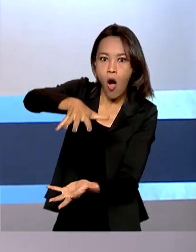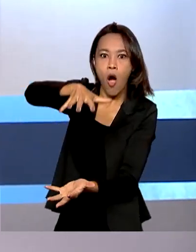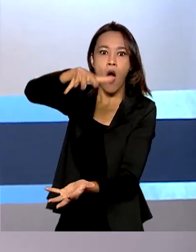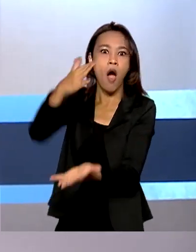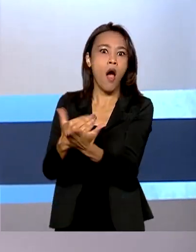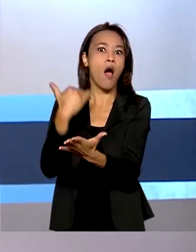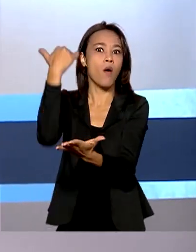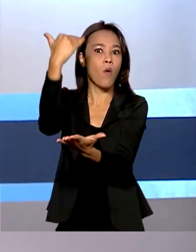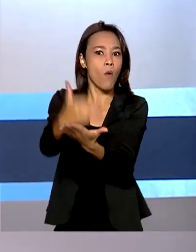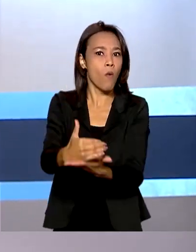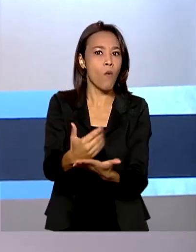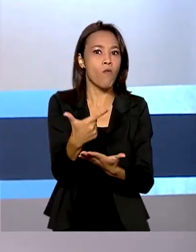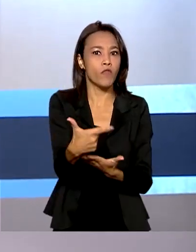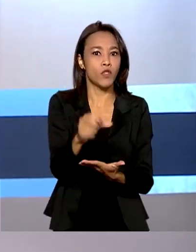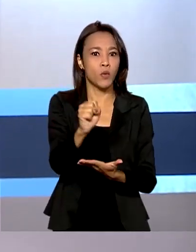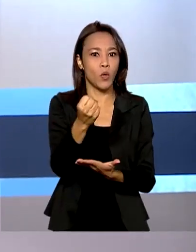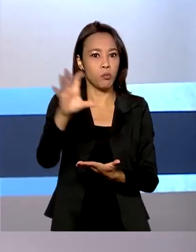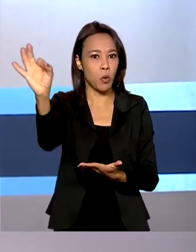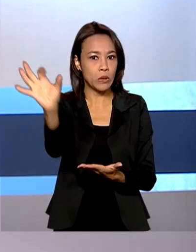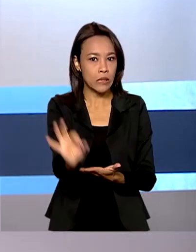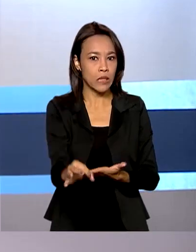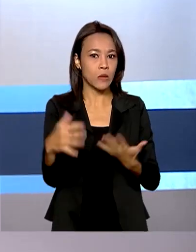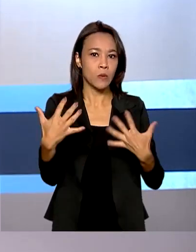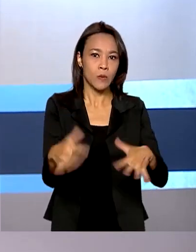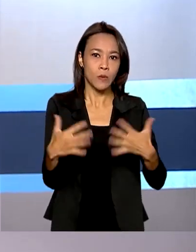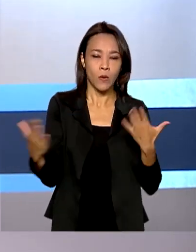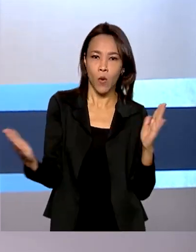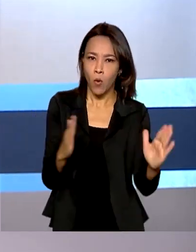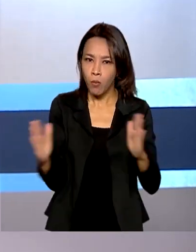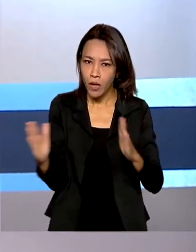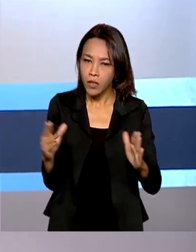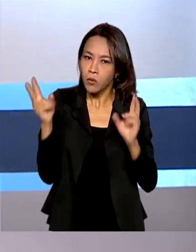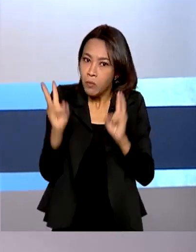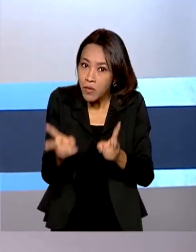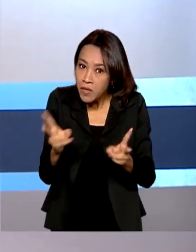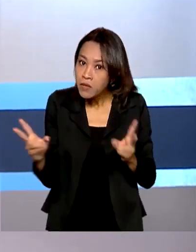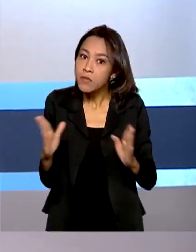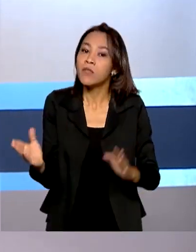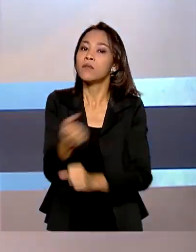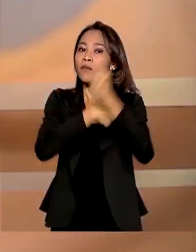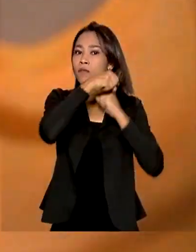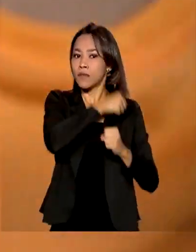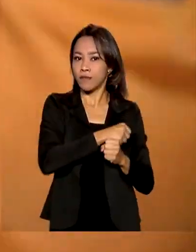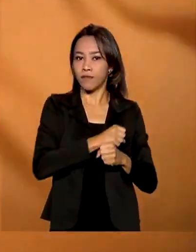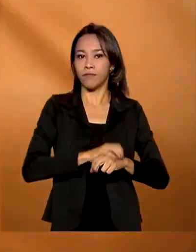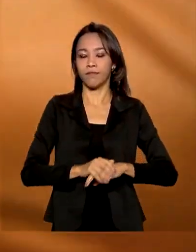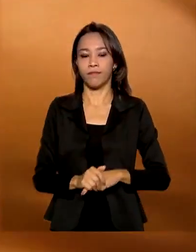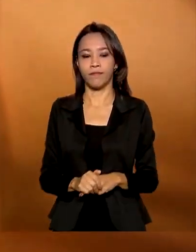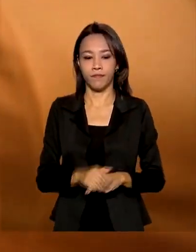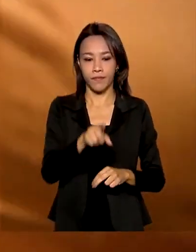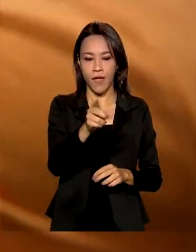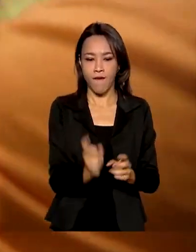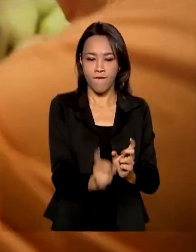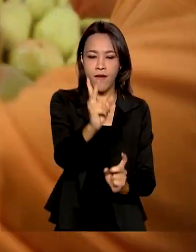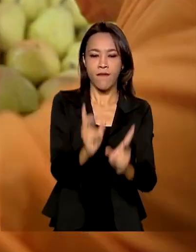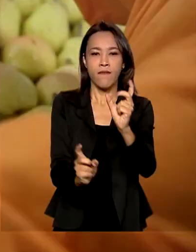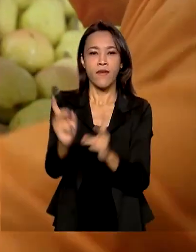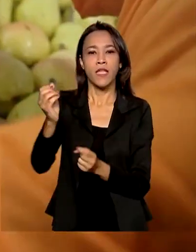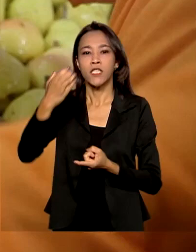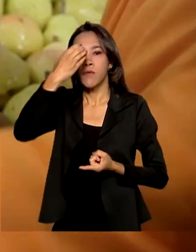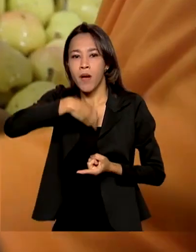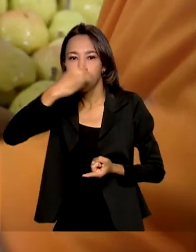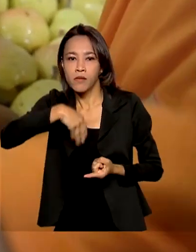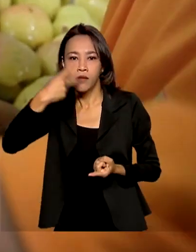quase 28% em relação ao mesmo período do ano passado. As vendas de maçã